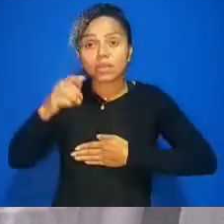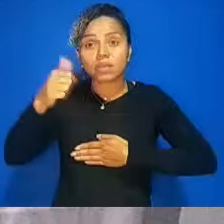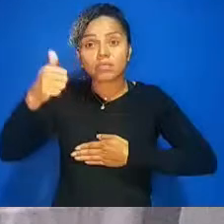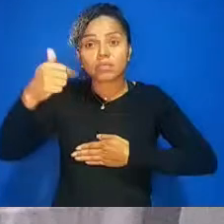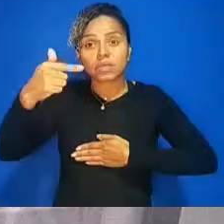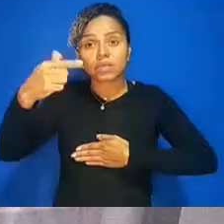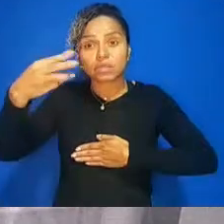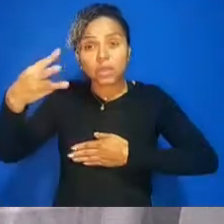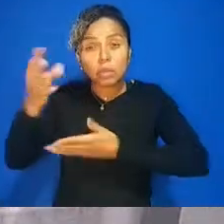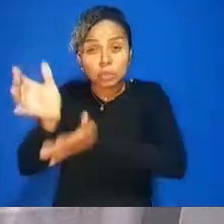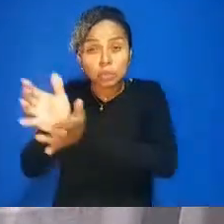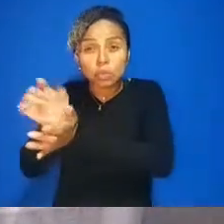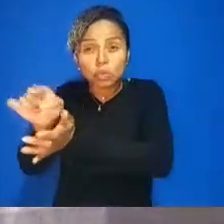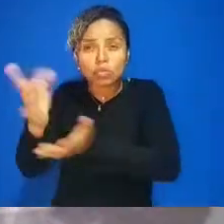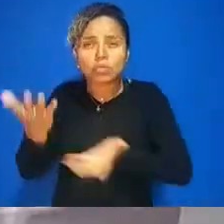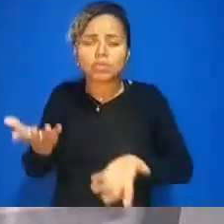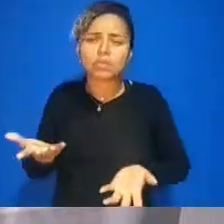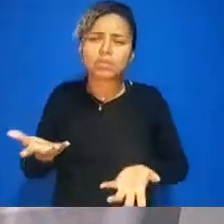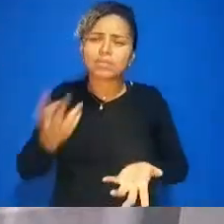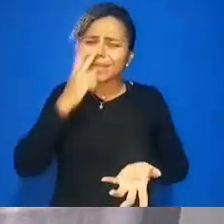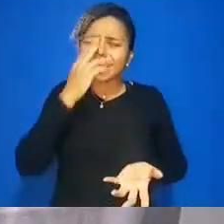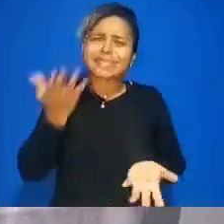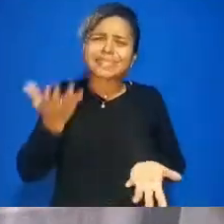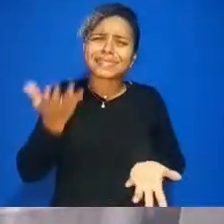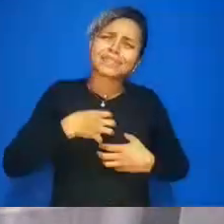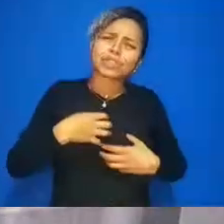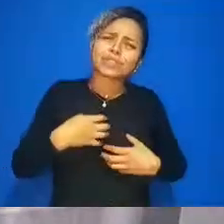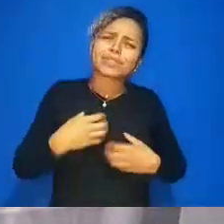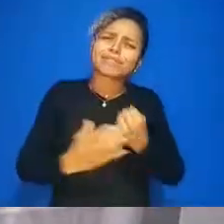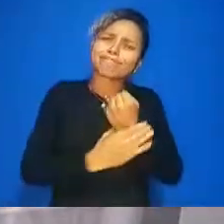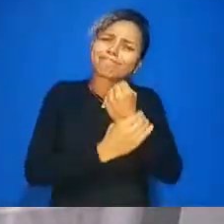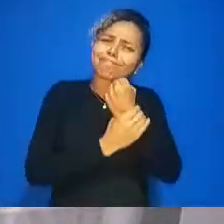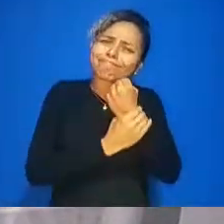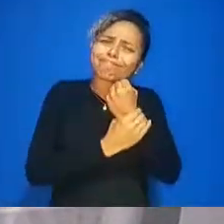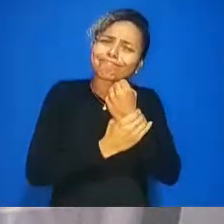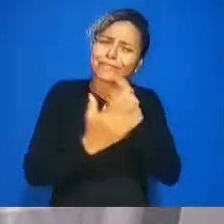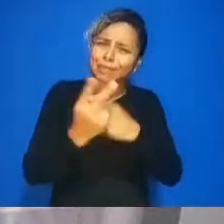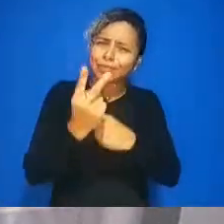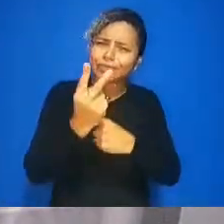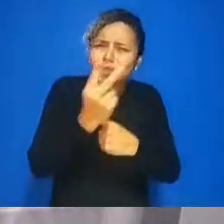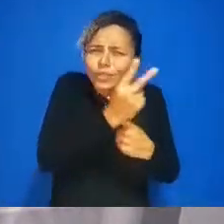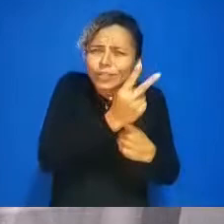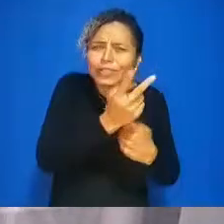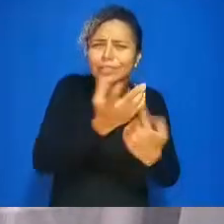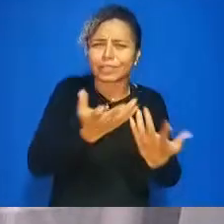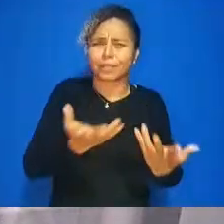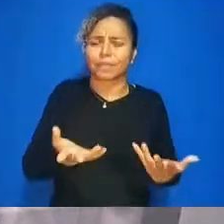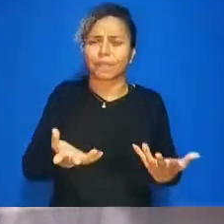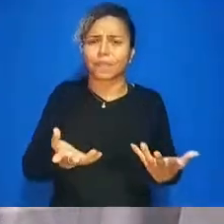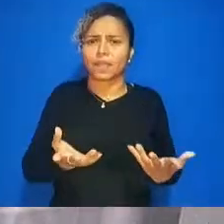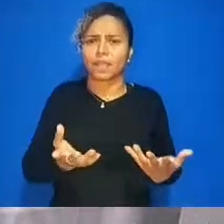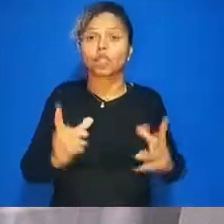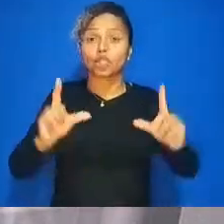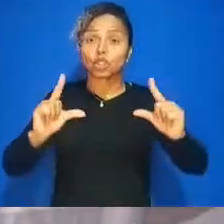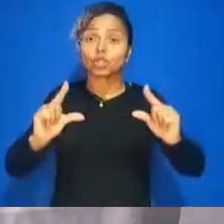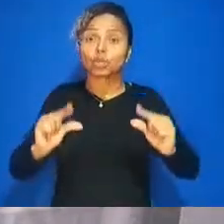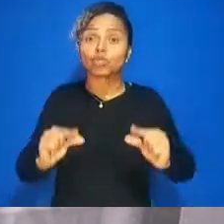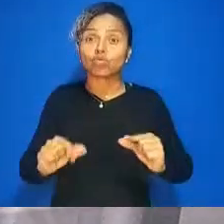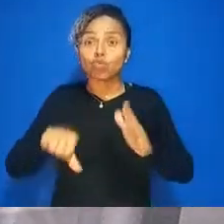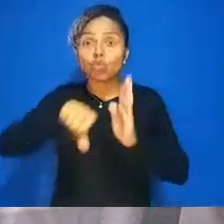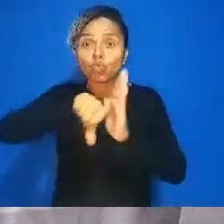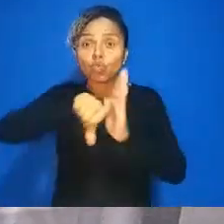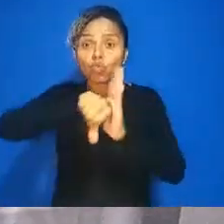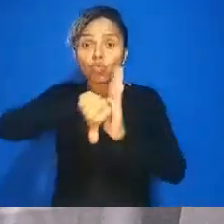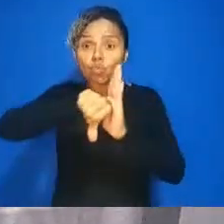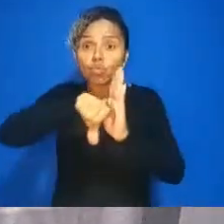traz ali aquela sensação de segurança realmente houve queda ali no índice de criminalidade de Santa Cruz na região